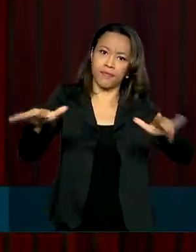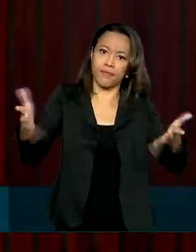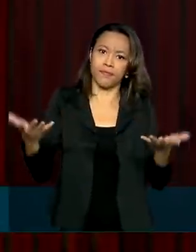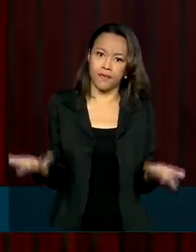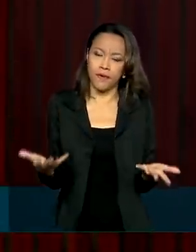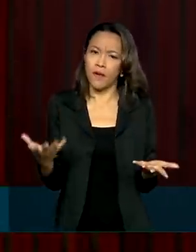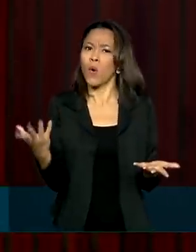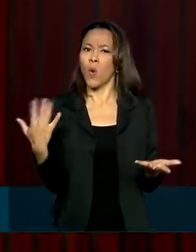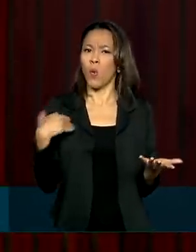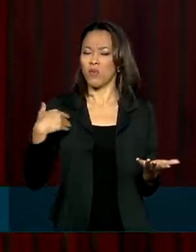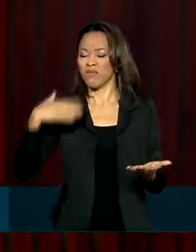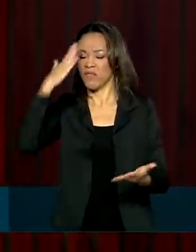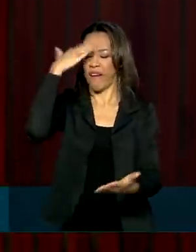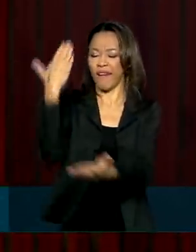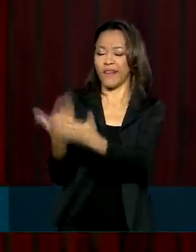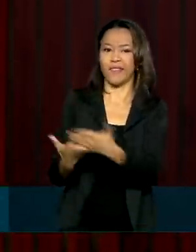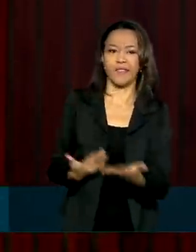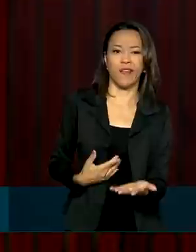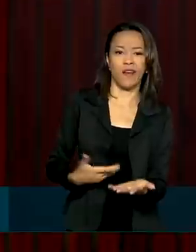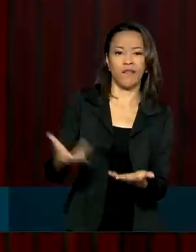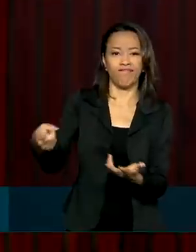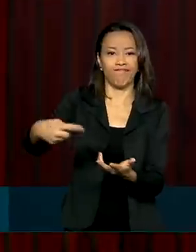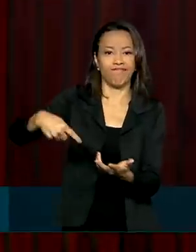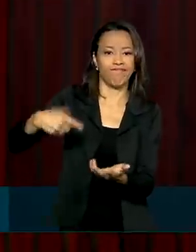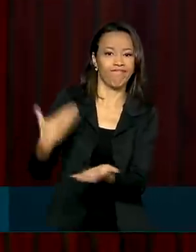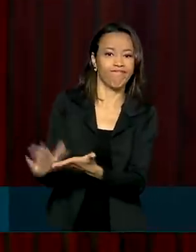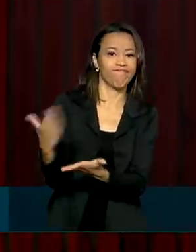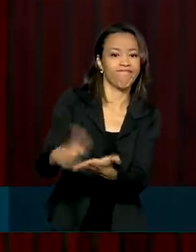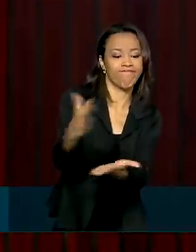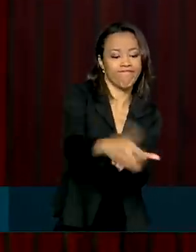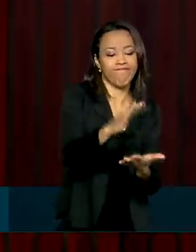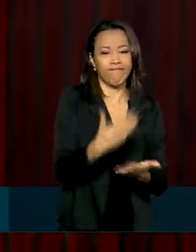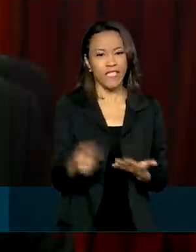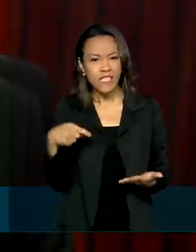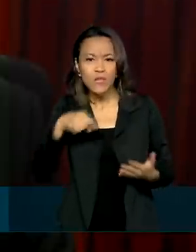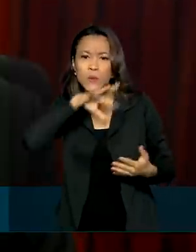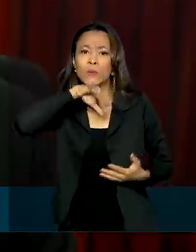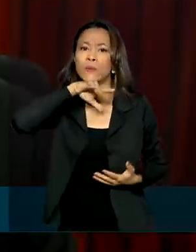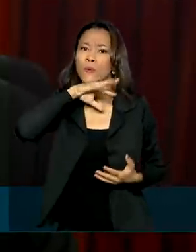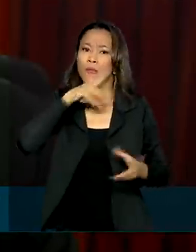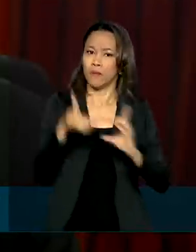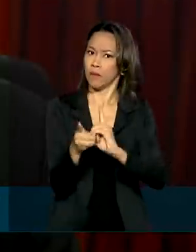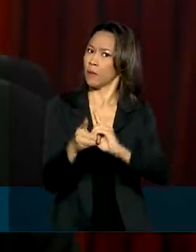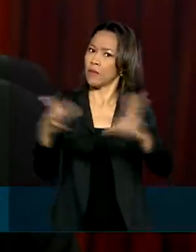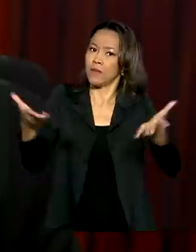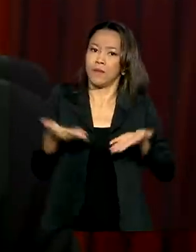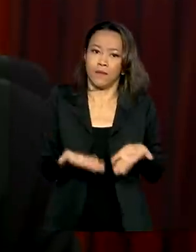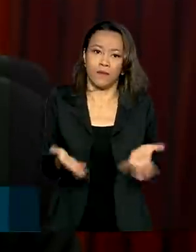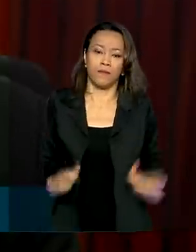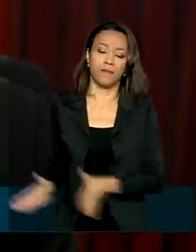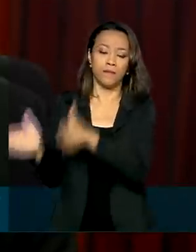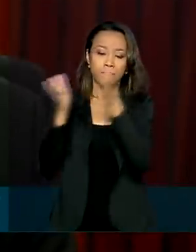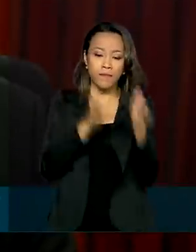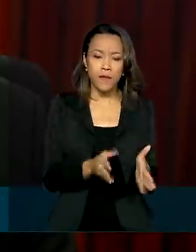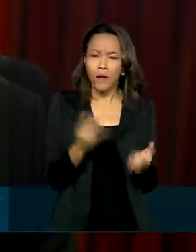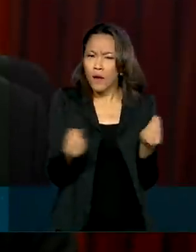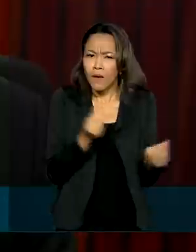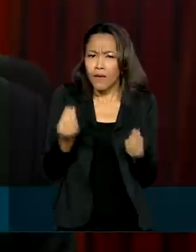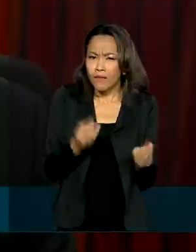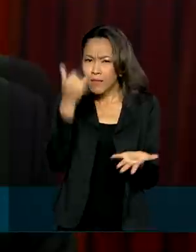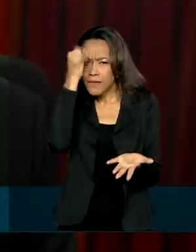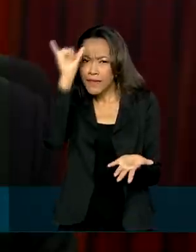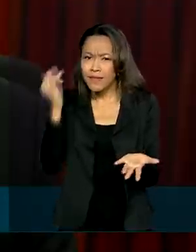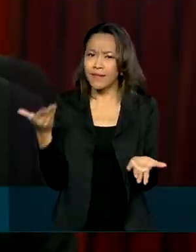desacreditar as instituições e de fazer mal à democracia. A melhor forma de se prevenir é